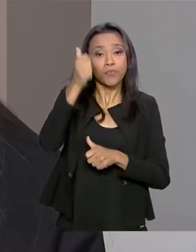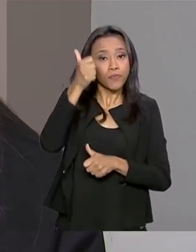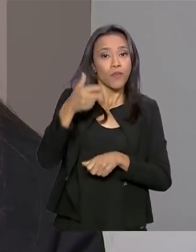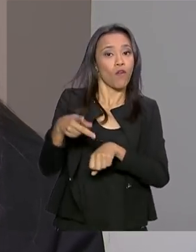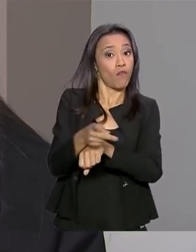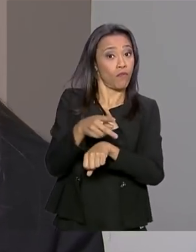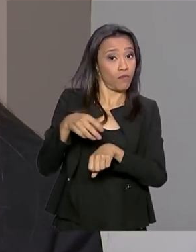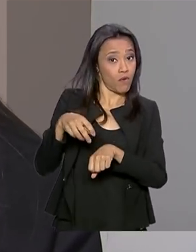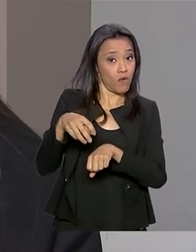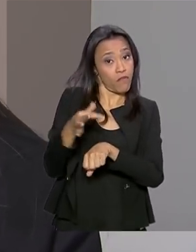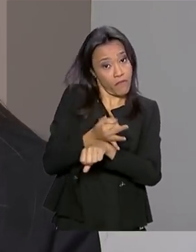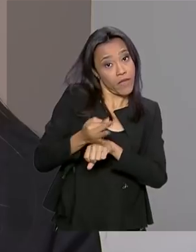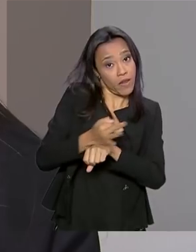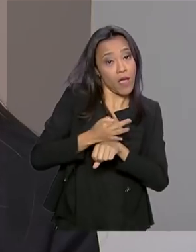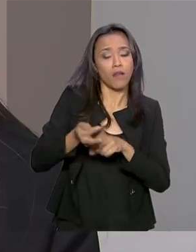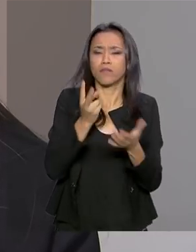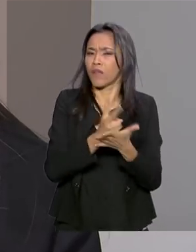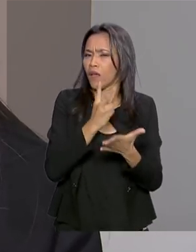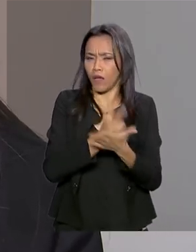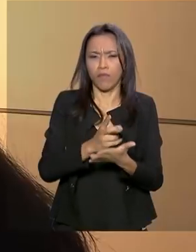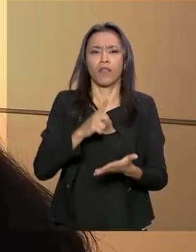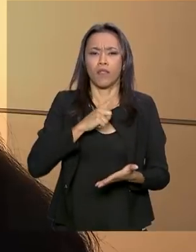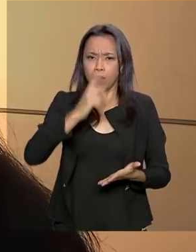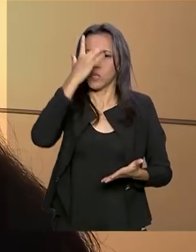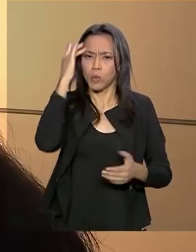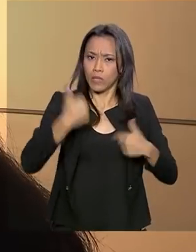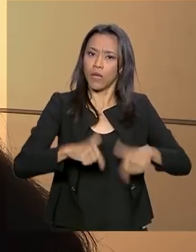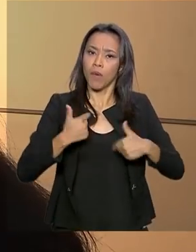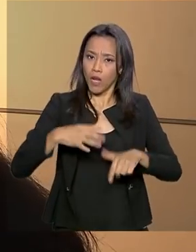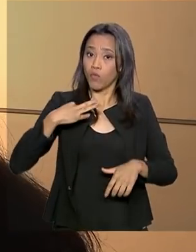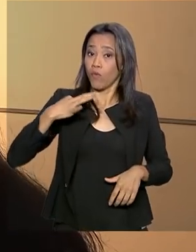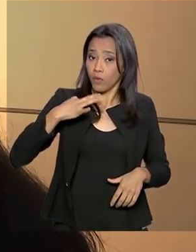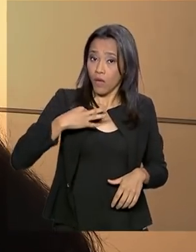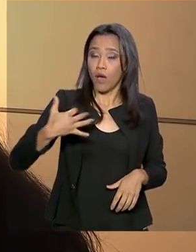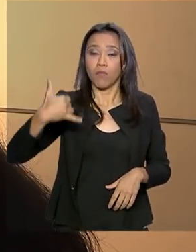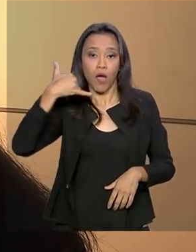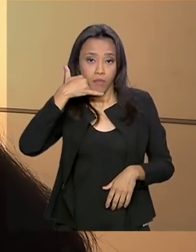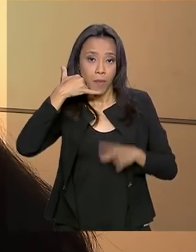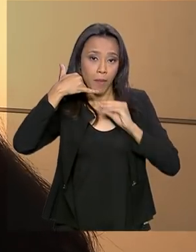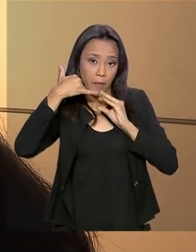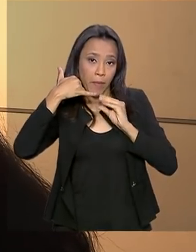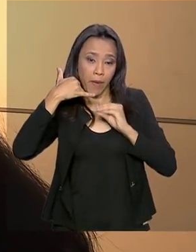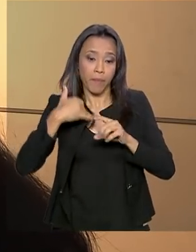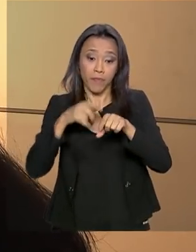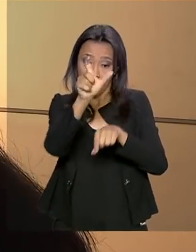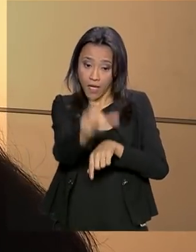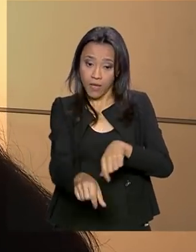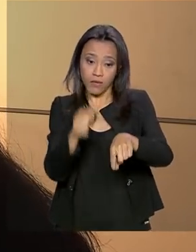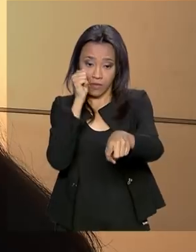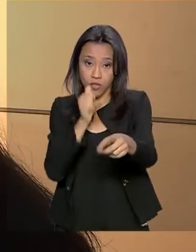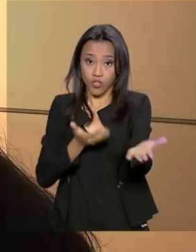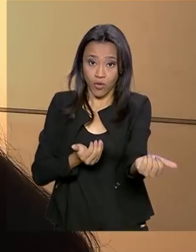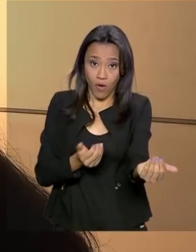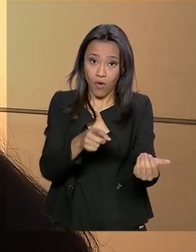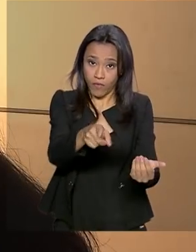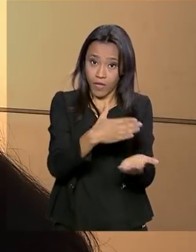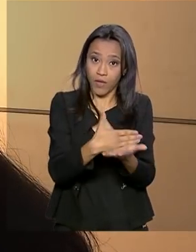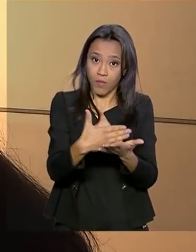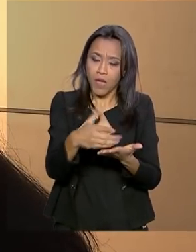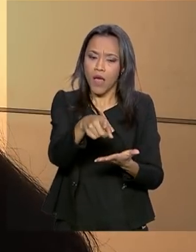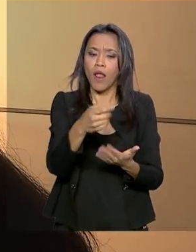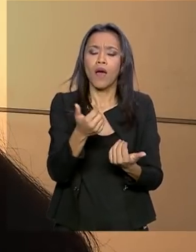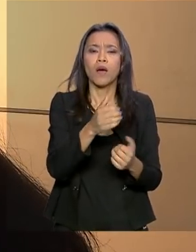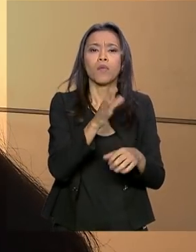sempre vai ter um voluntário disponível para ouvi-la. A jovem que conhecemos no início desta reportagem buscou apoio nos